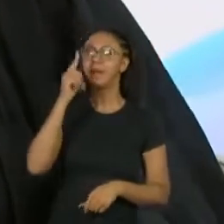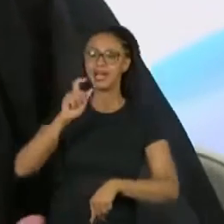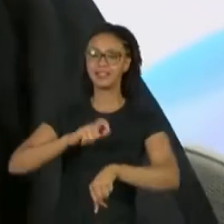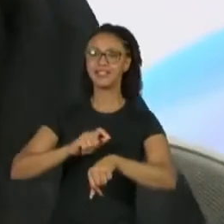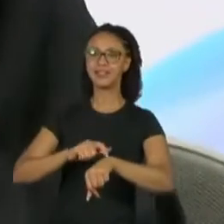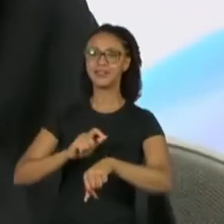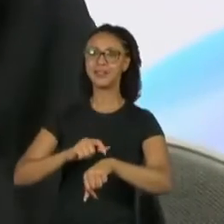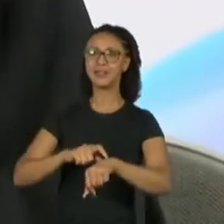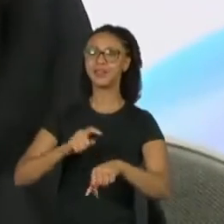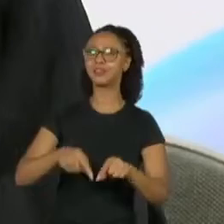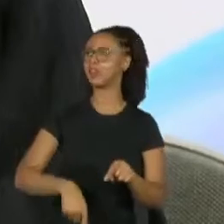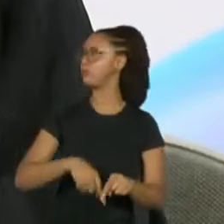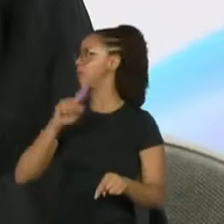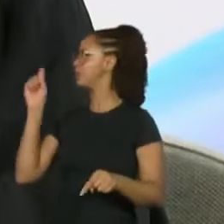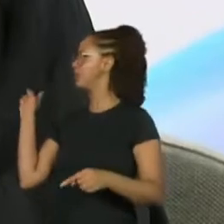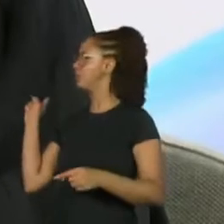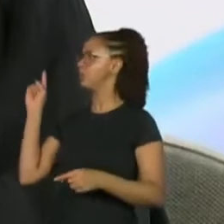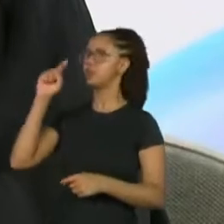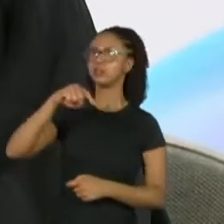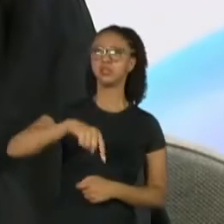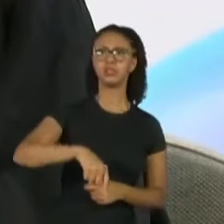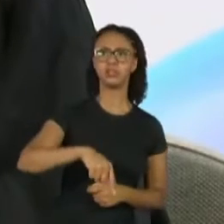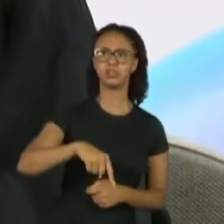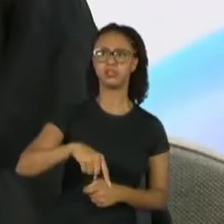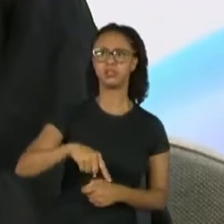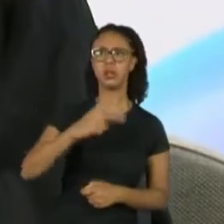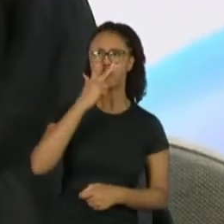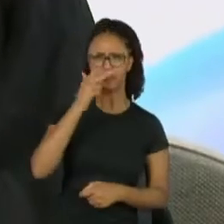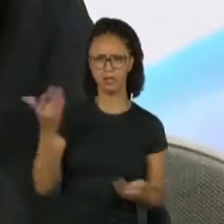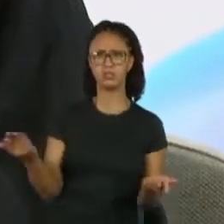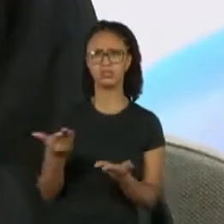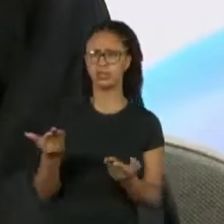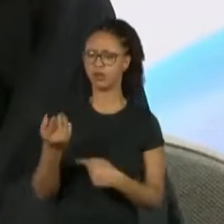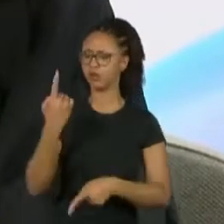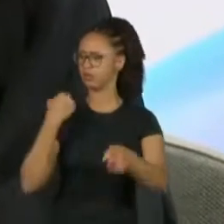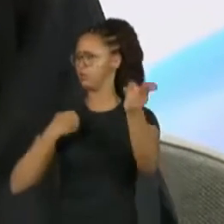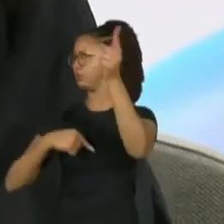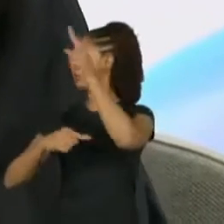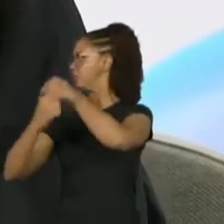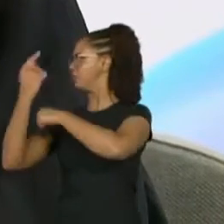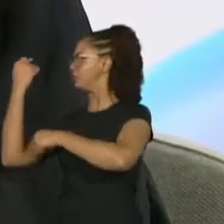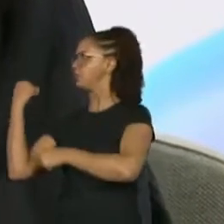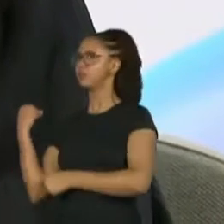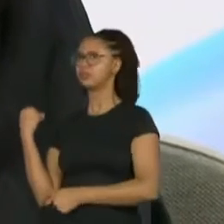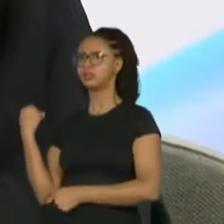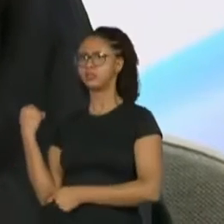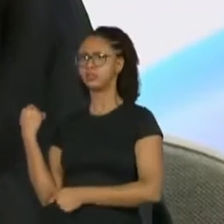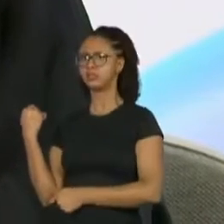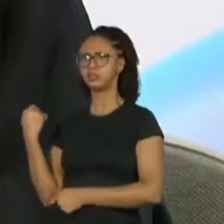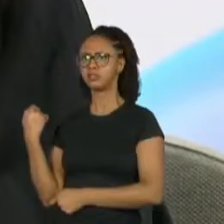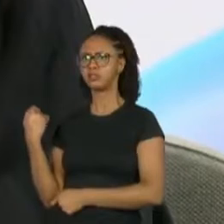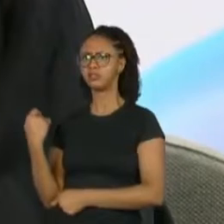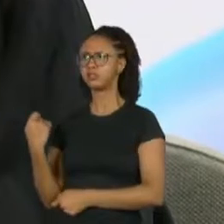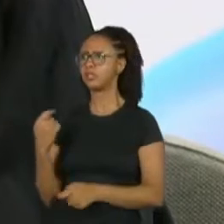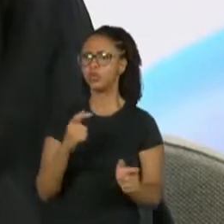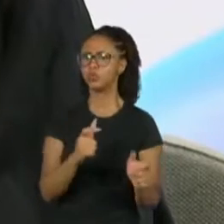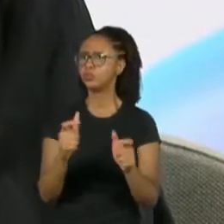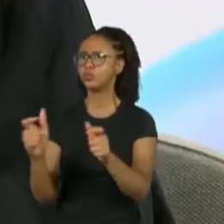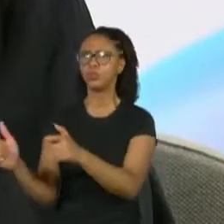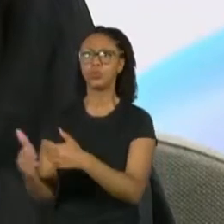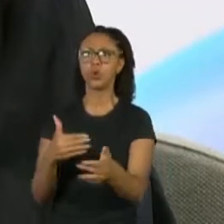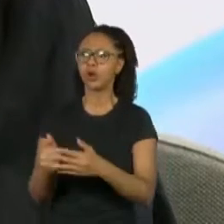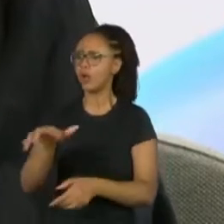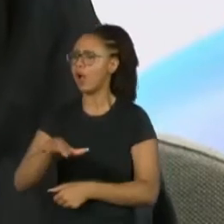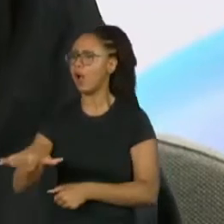que nós estamos vivendo um momento de retrocesso em quase todos os departamentos, né?